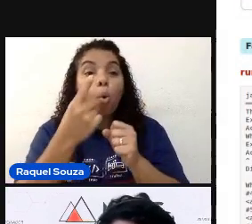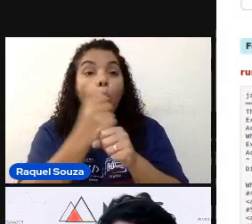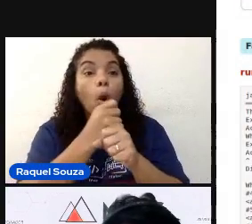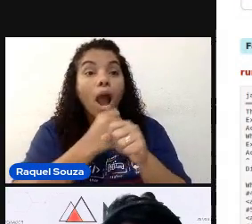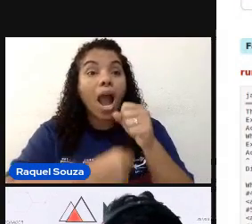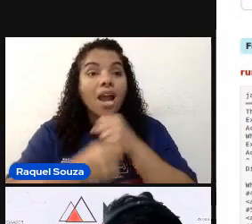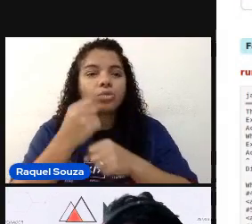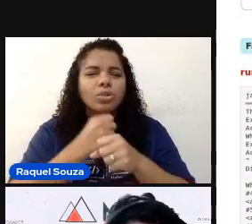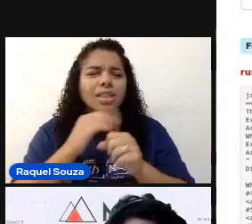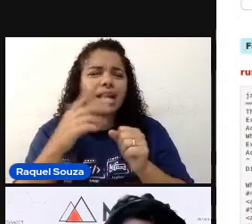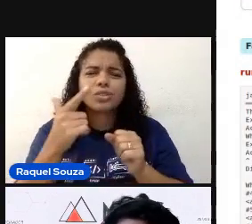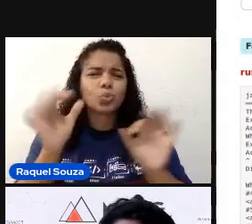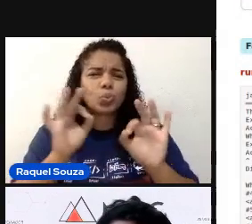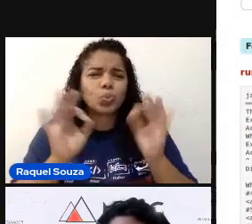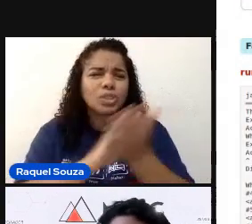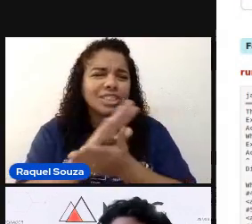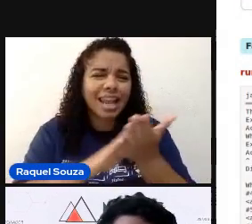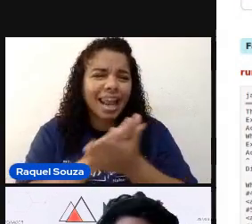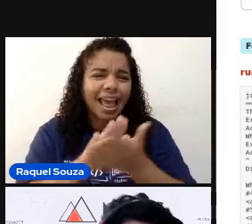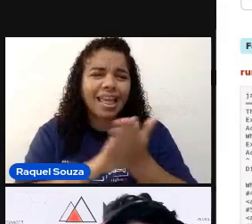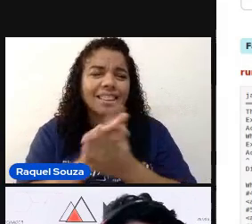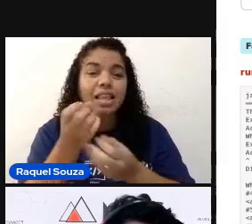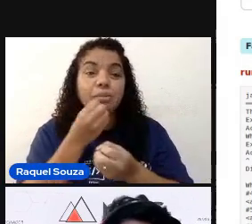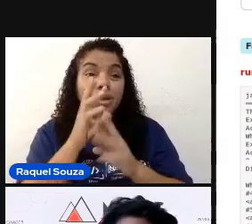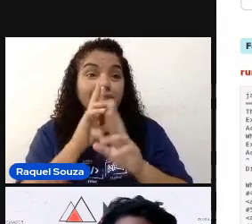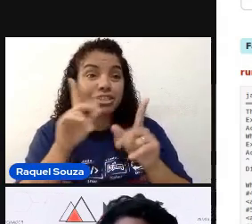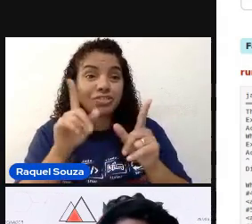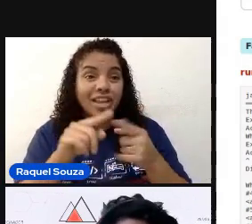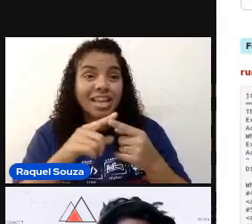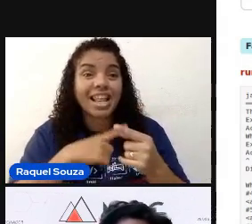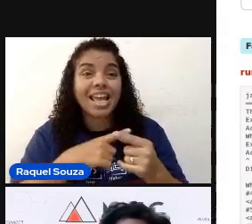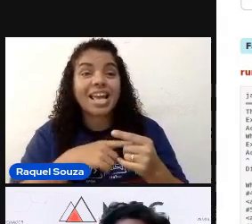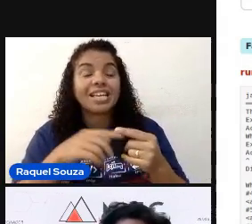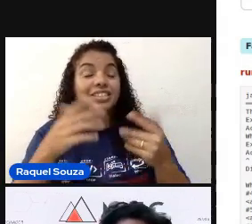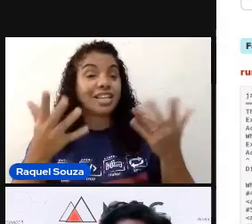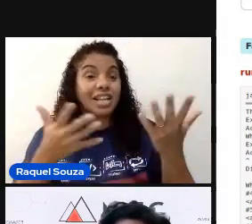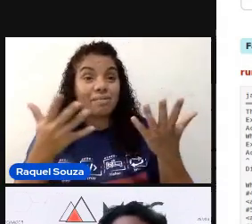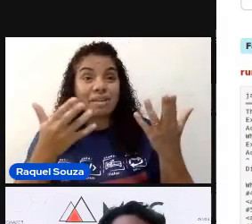não existia nada disso, gente. Era bem diferente, bem mais rudimentar.